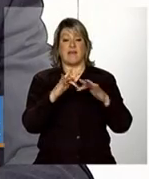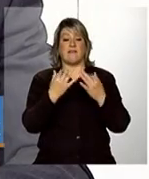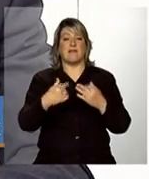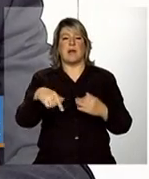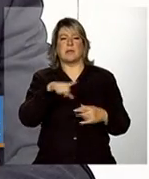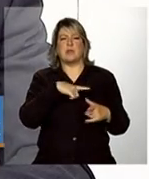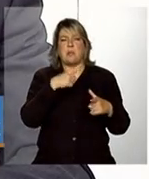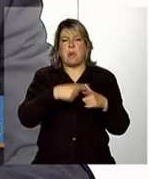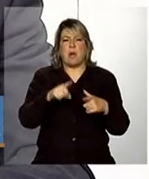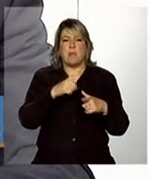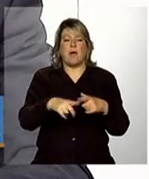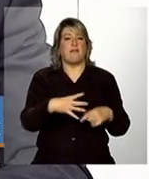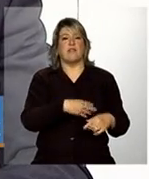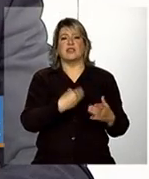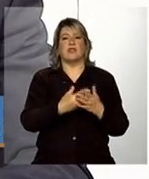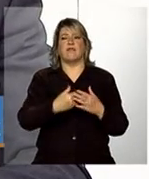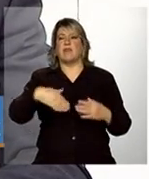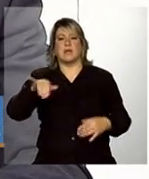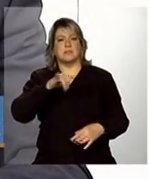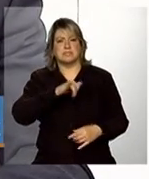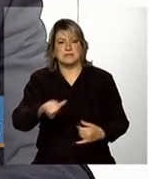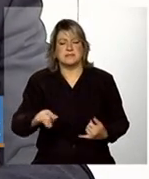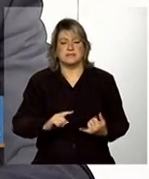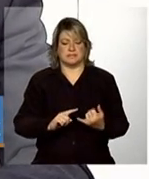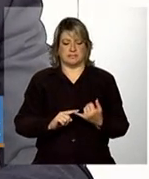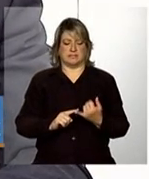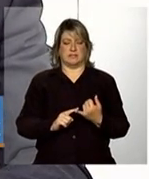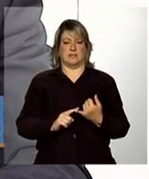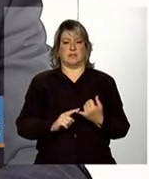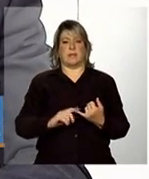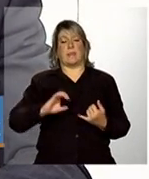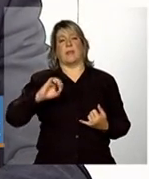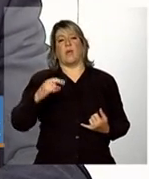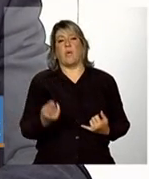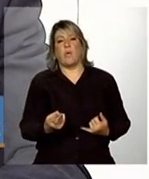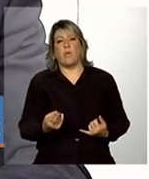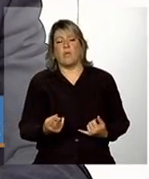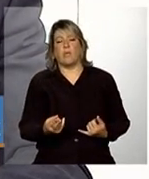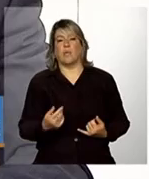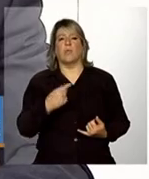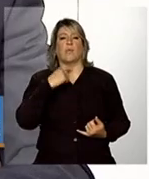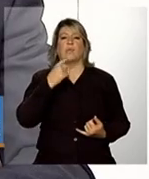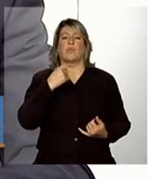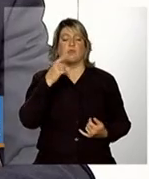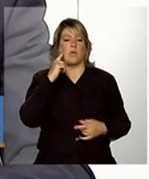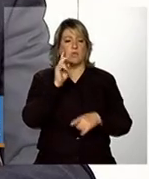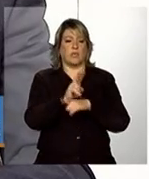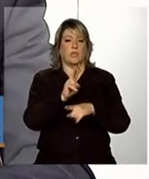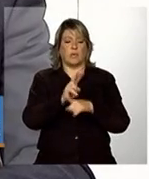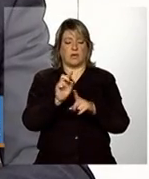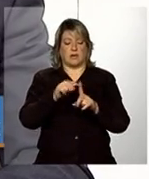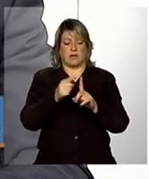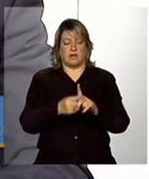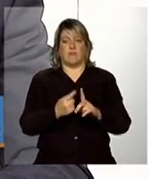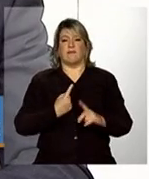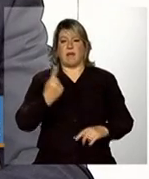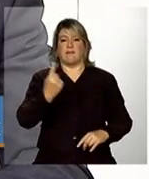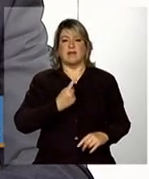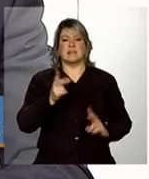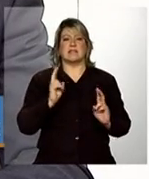mandar seus filhos para a escola, ou dos seus filhos não irem para a escola, ou de não conseguir fazer o acompanhamento de pré-natal